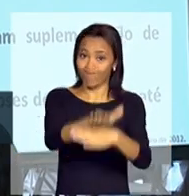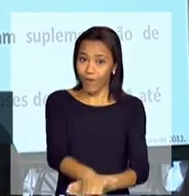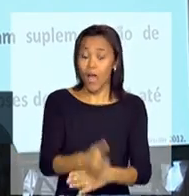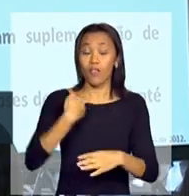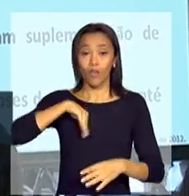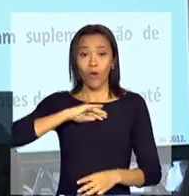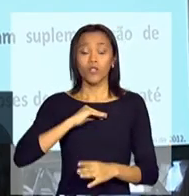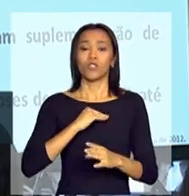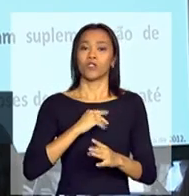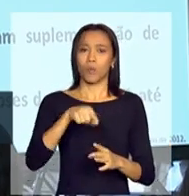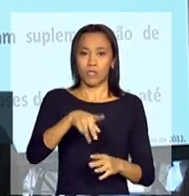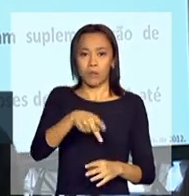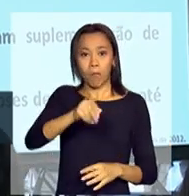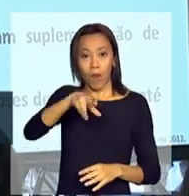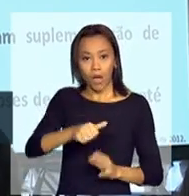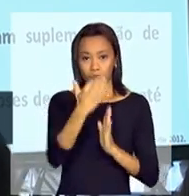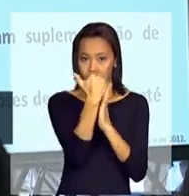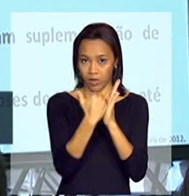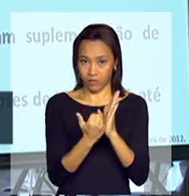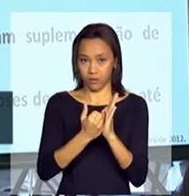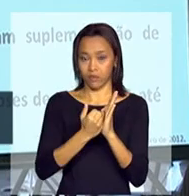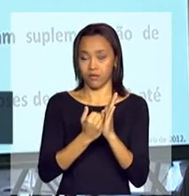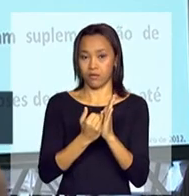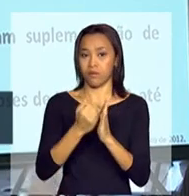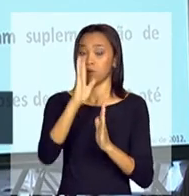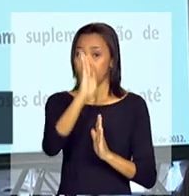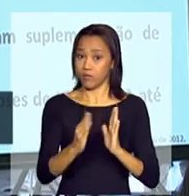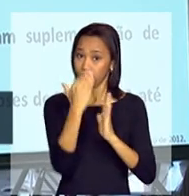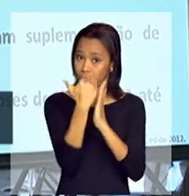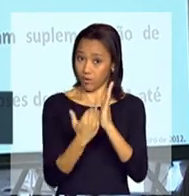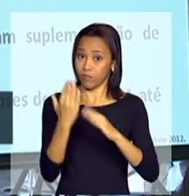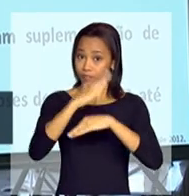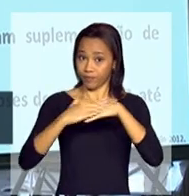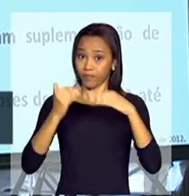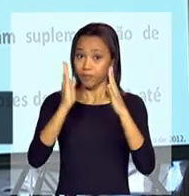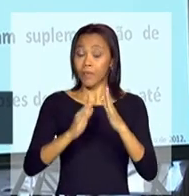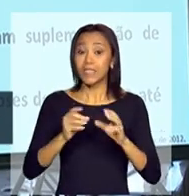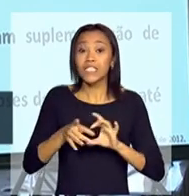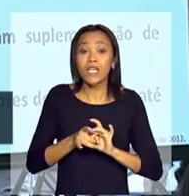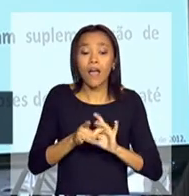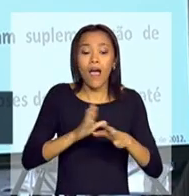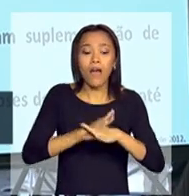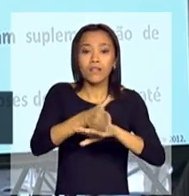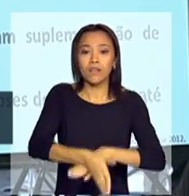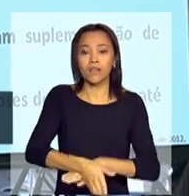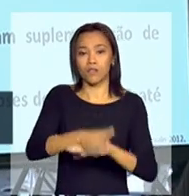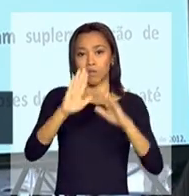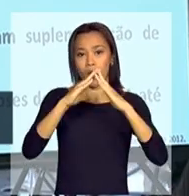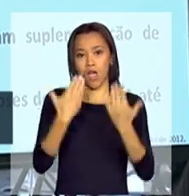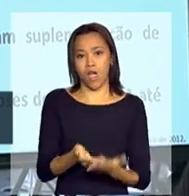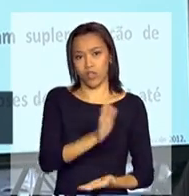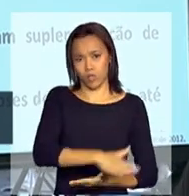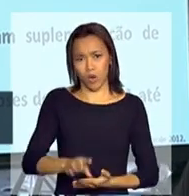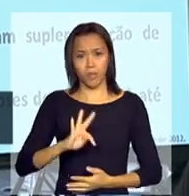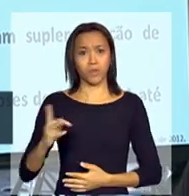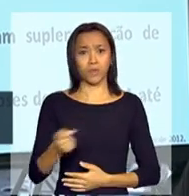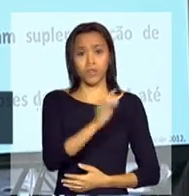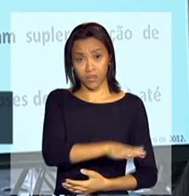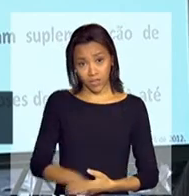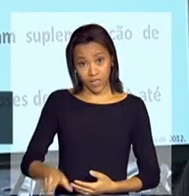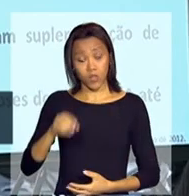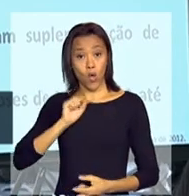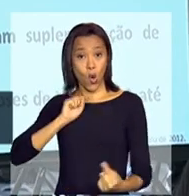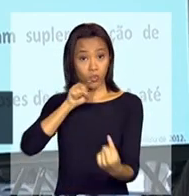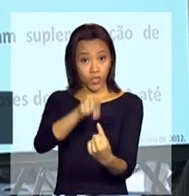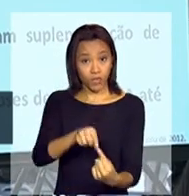Brasil Carinhoso, nós temos uma meta ousada de acesso à creche para as crianças todas no Brasil. A meta do Ministério da